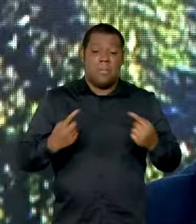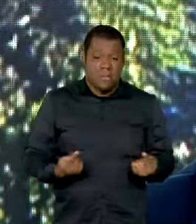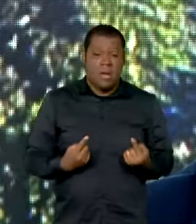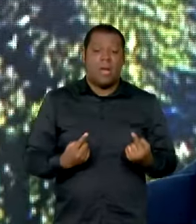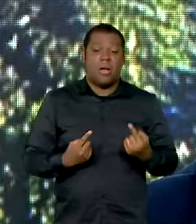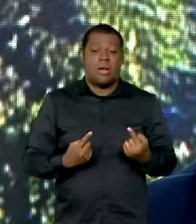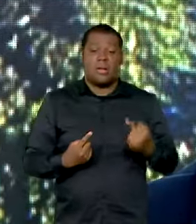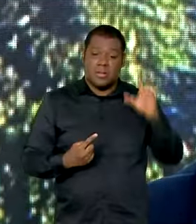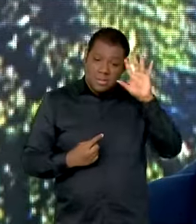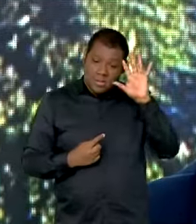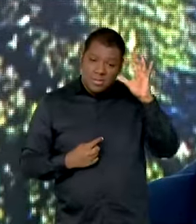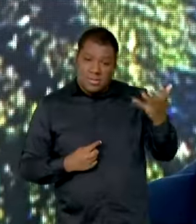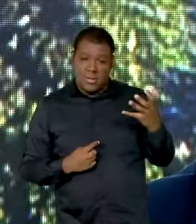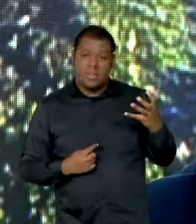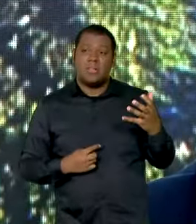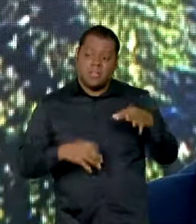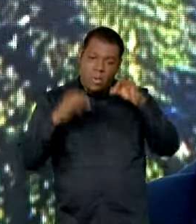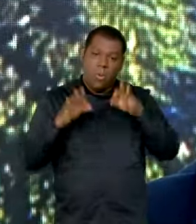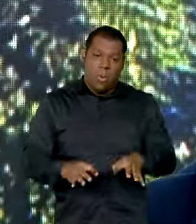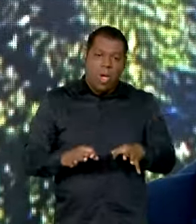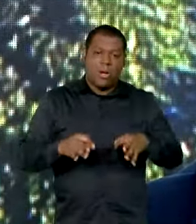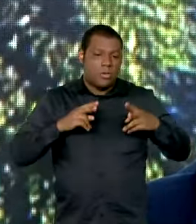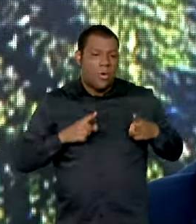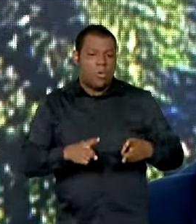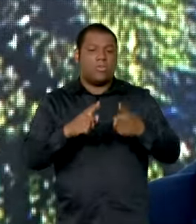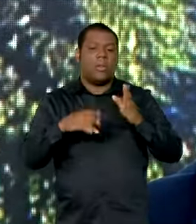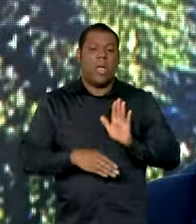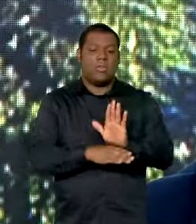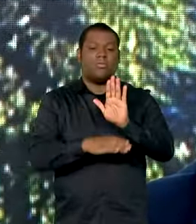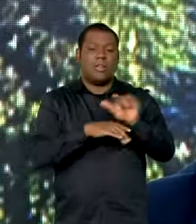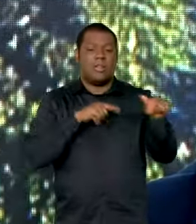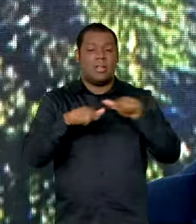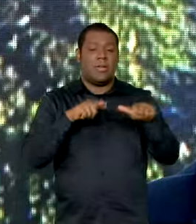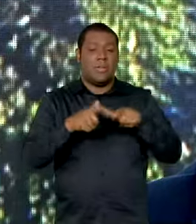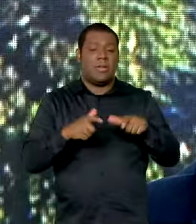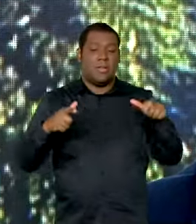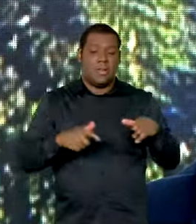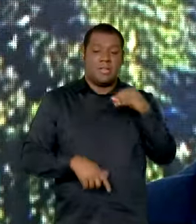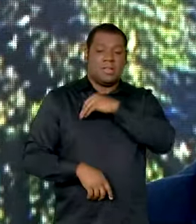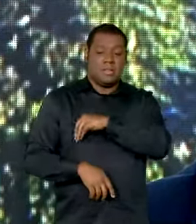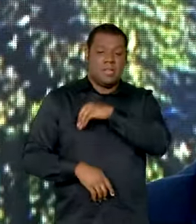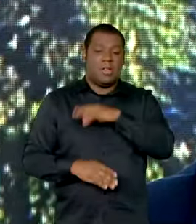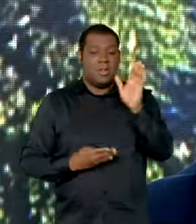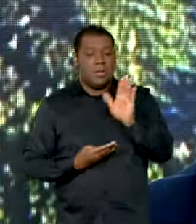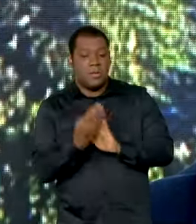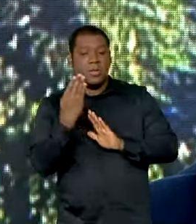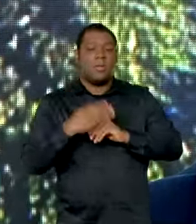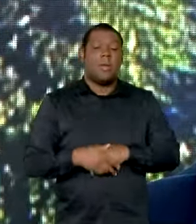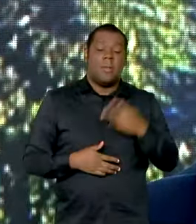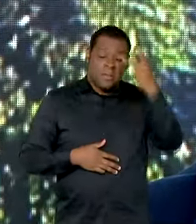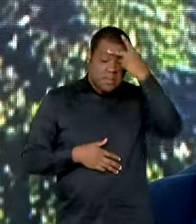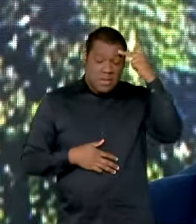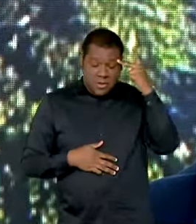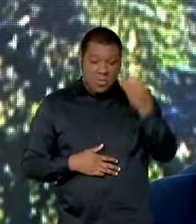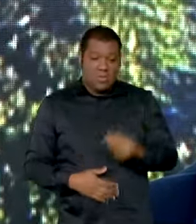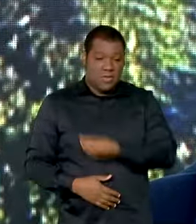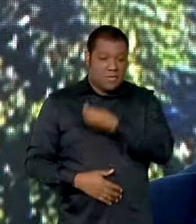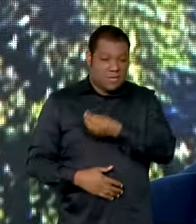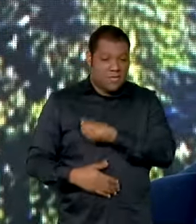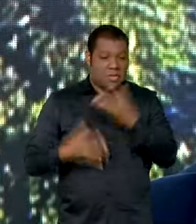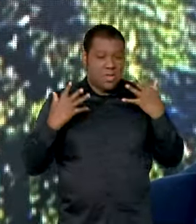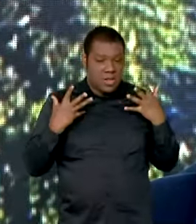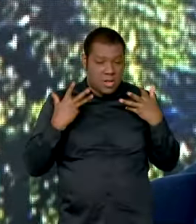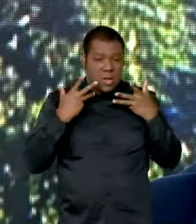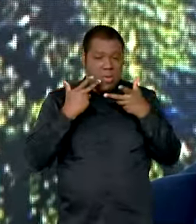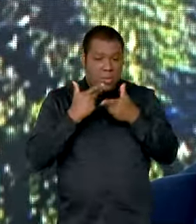o como deve para continuar gerando emprego, gerando renda, melhorando a vida de cada pessoa que